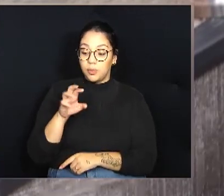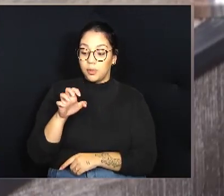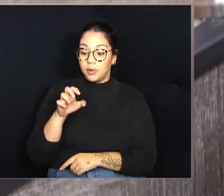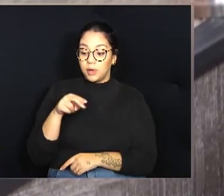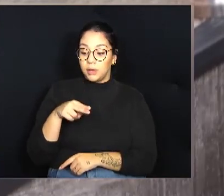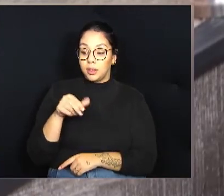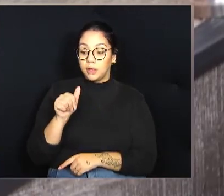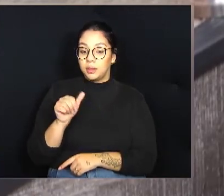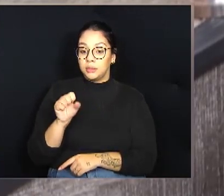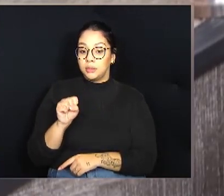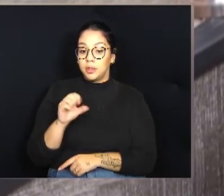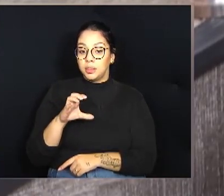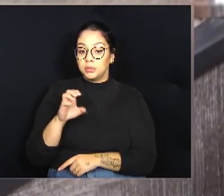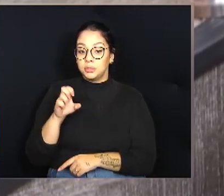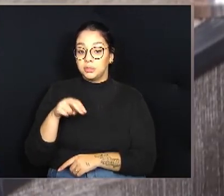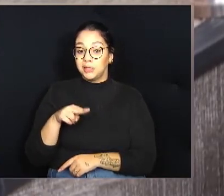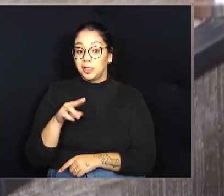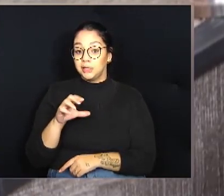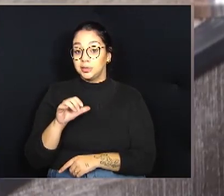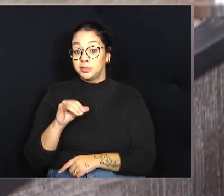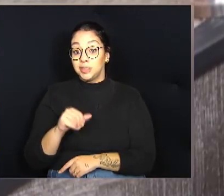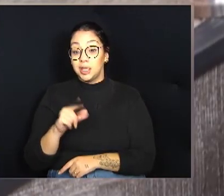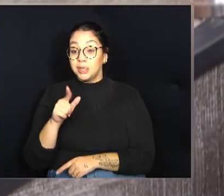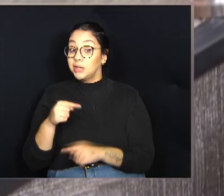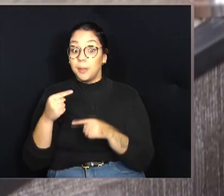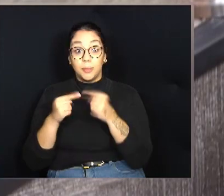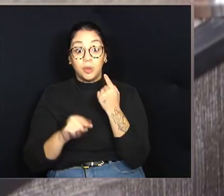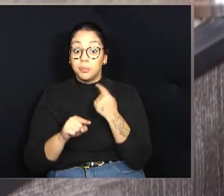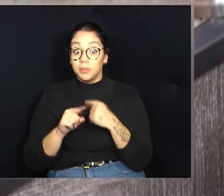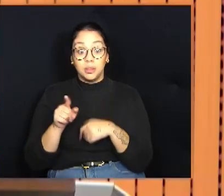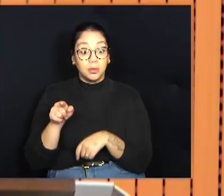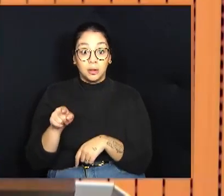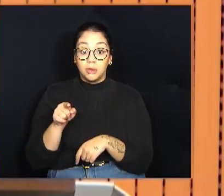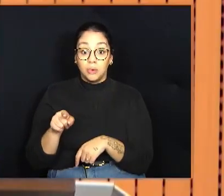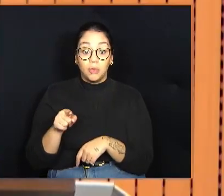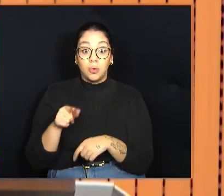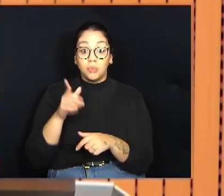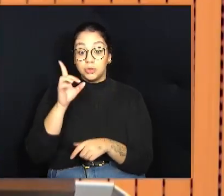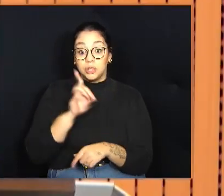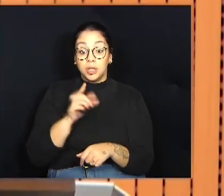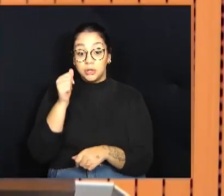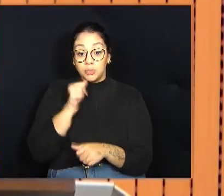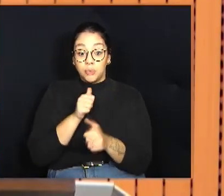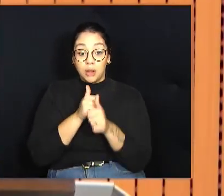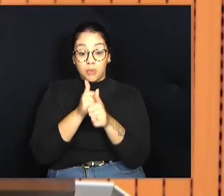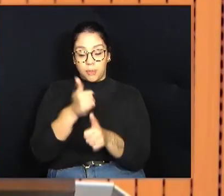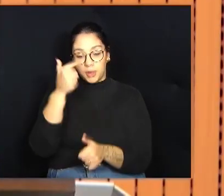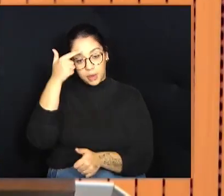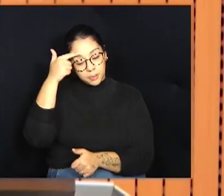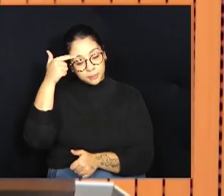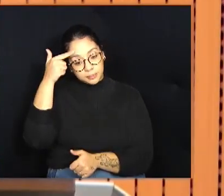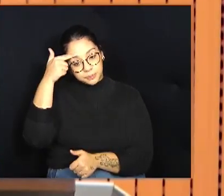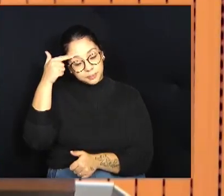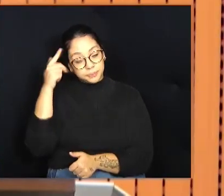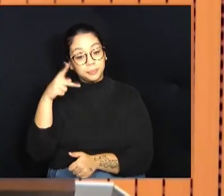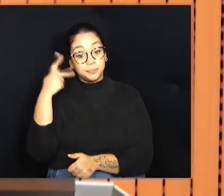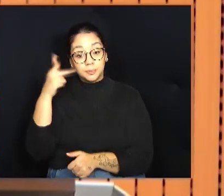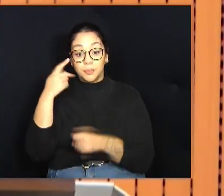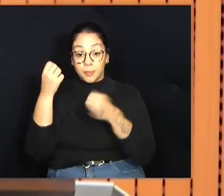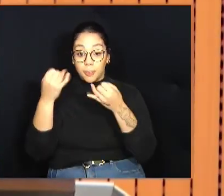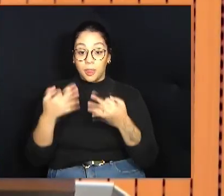essas mulheres de ter o direito de ser acompanhada por essas profissionais. A parlamentar trouxe números para serem